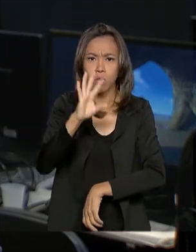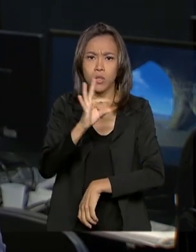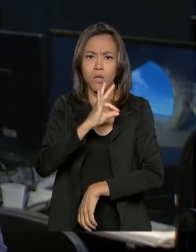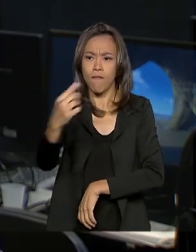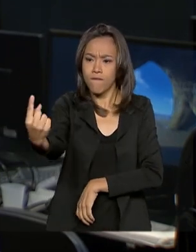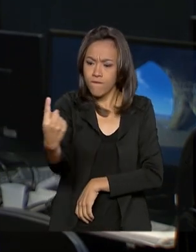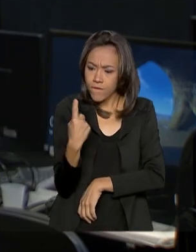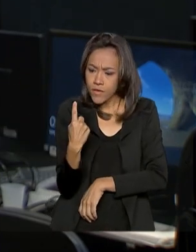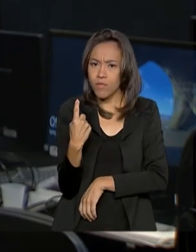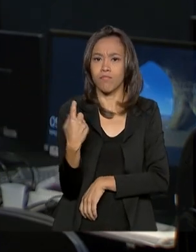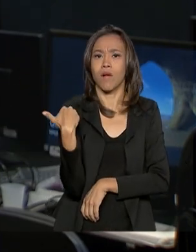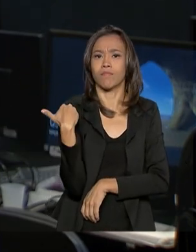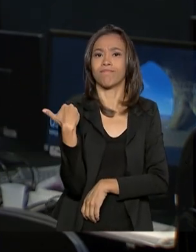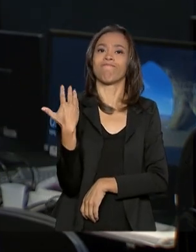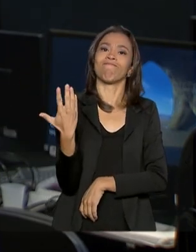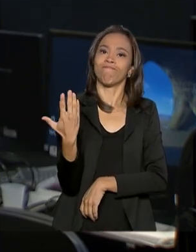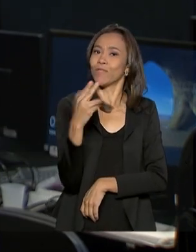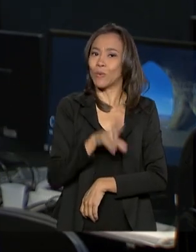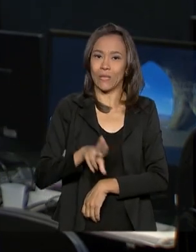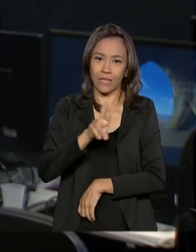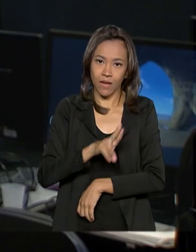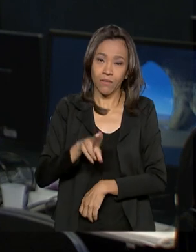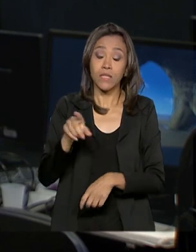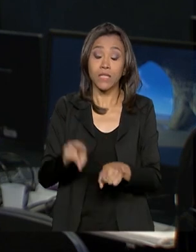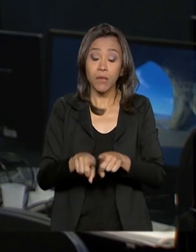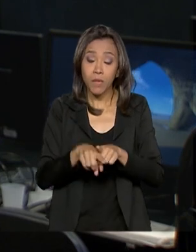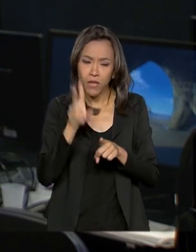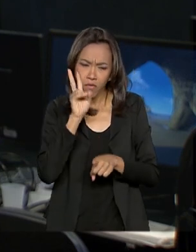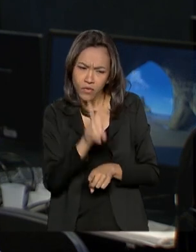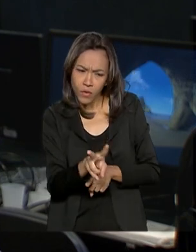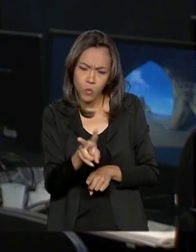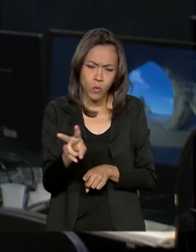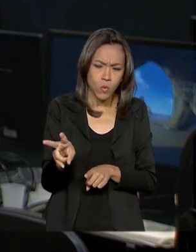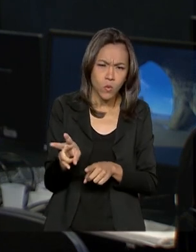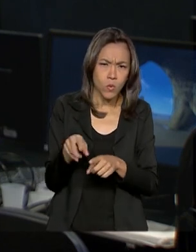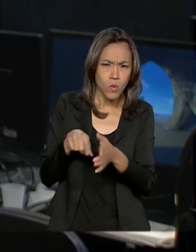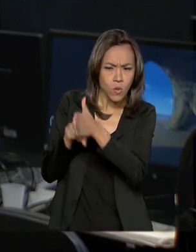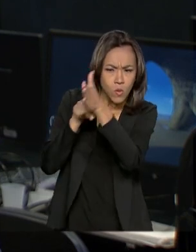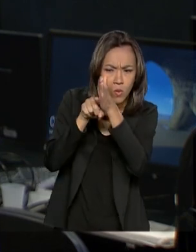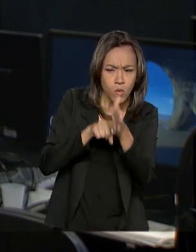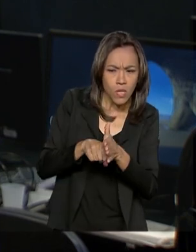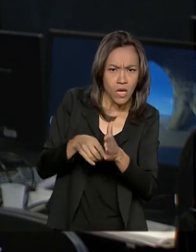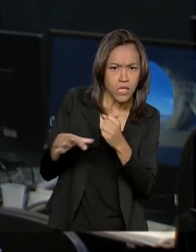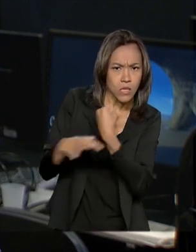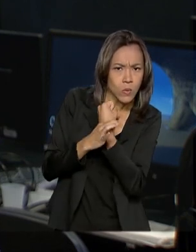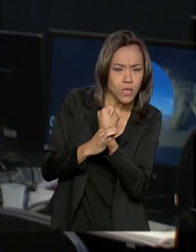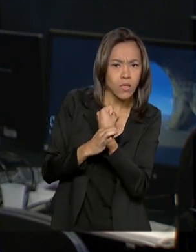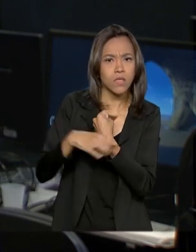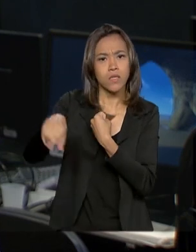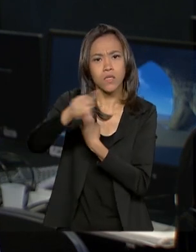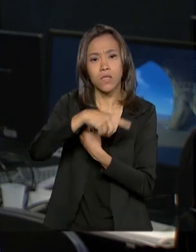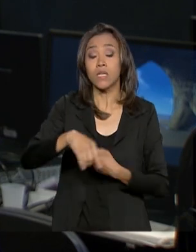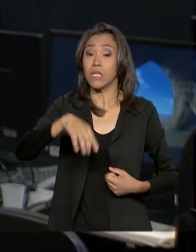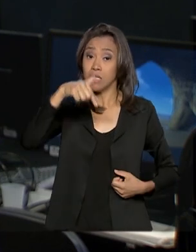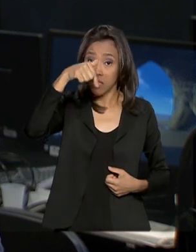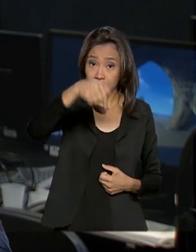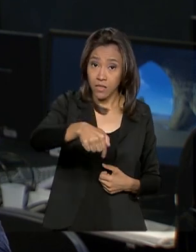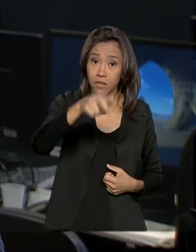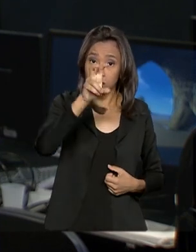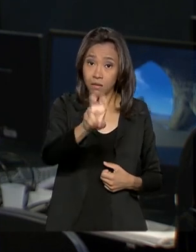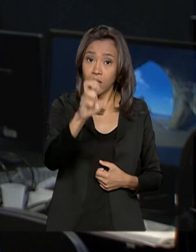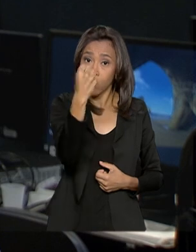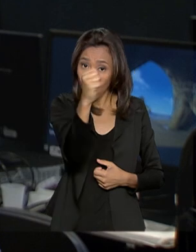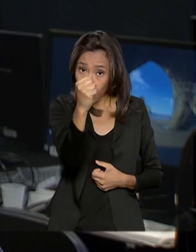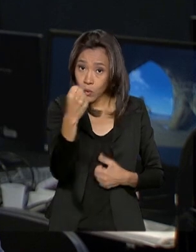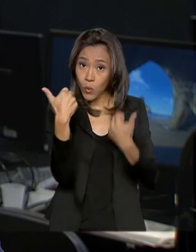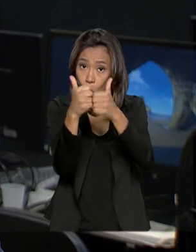veículos. A ação verificou também as condições de segurança desses veículos. 758 ônibus de